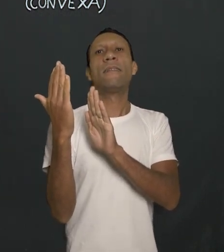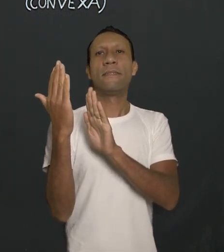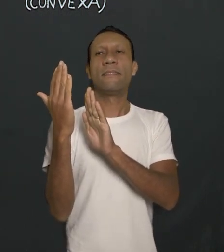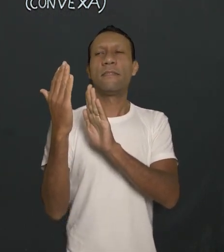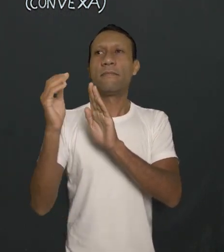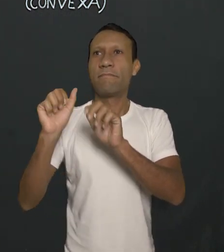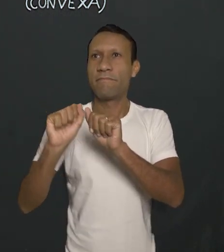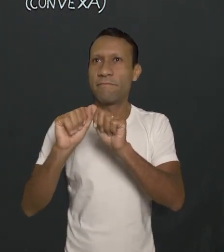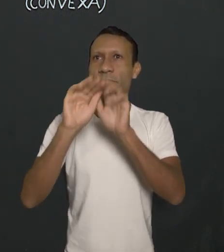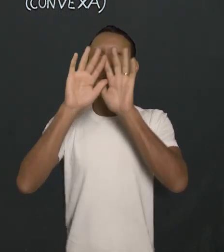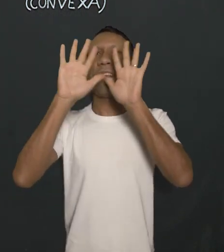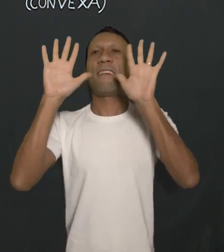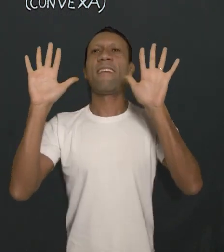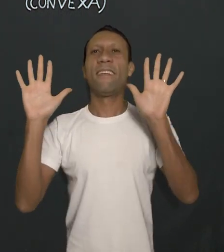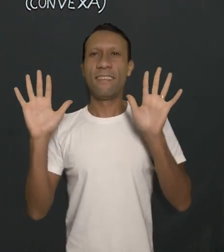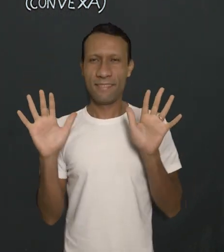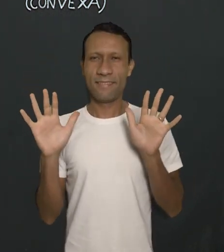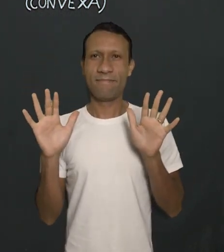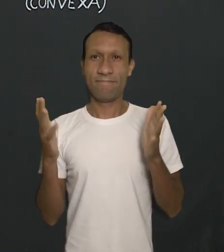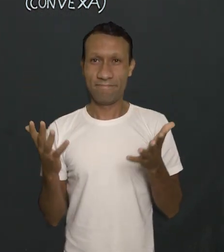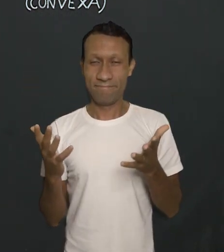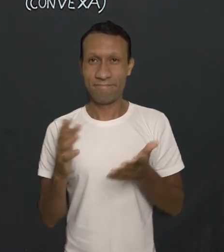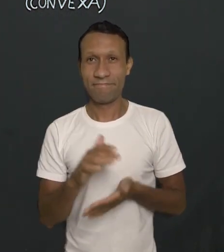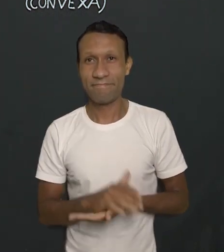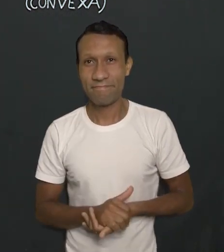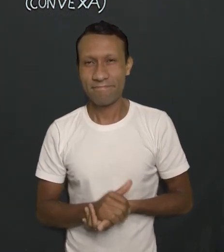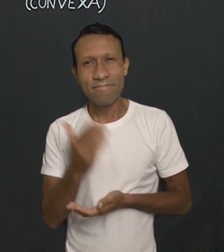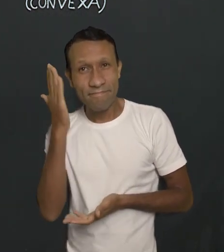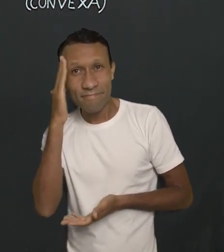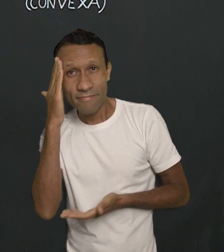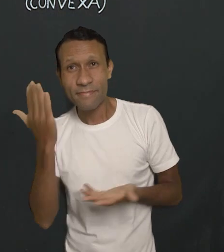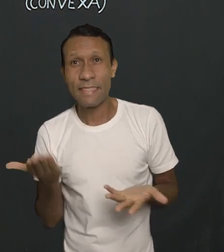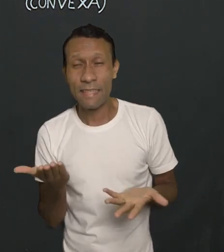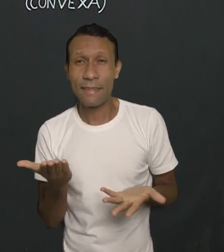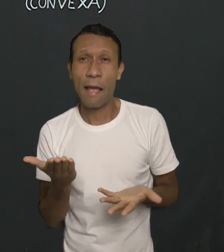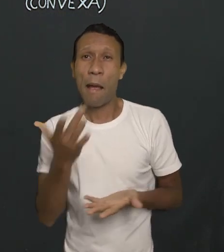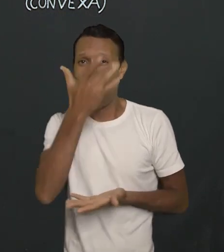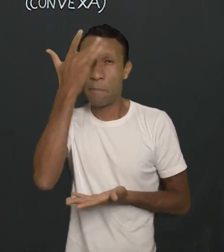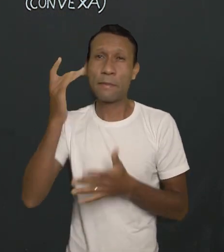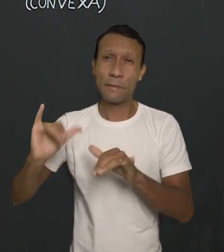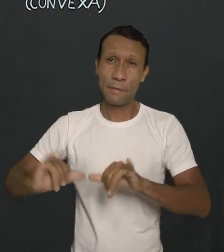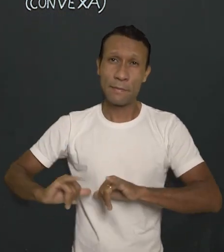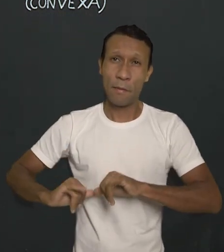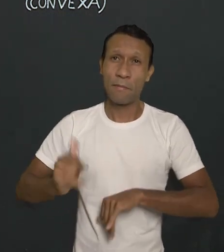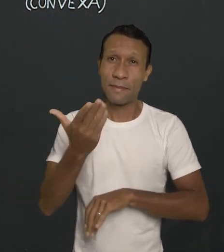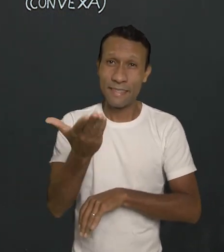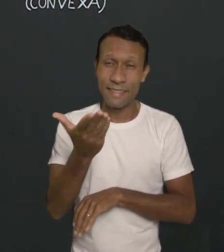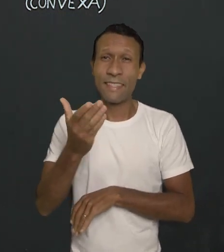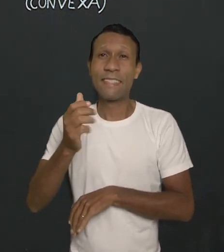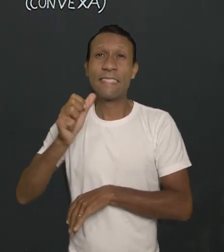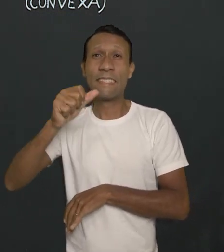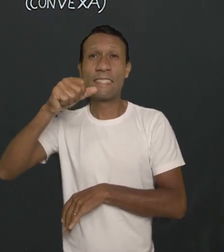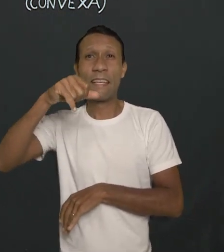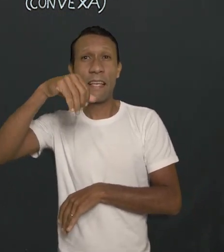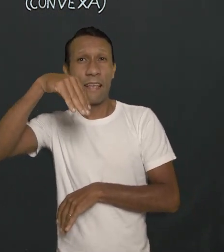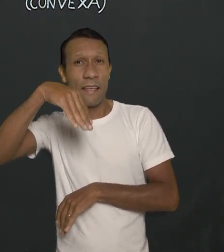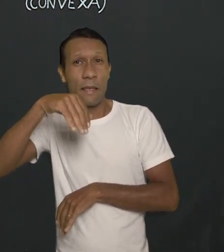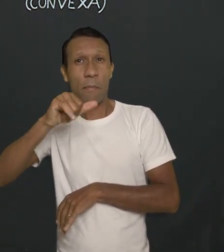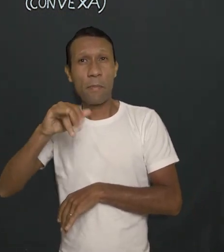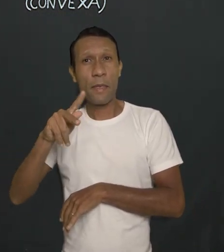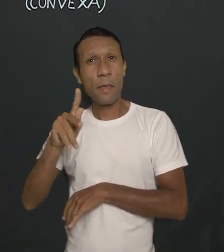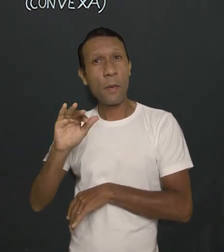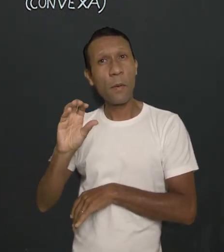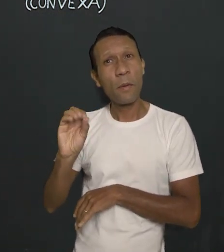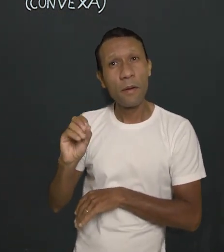perto, essa imagem então consegue chegar e projetá-la no fundo. Entendeu o sofrimento do míope? Você, meu amigo míope, sabe do que eu estou